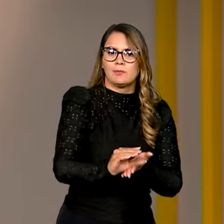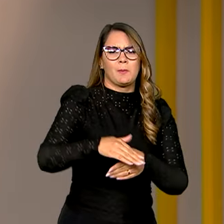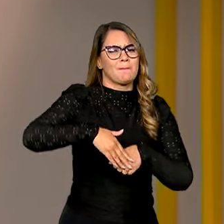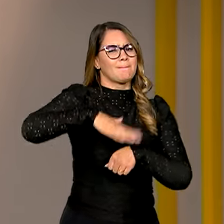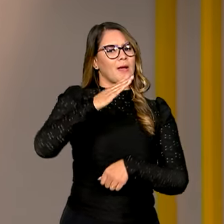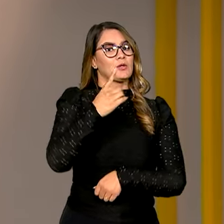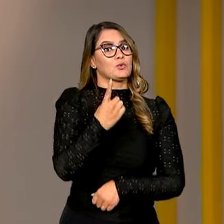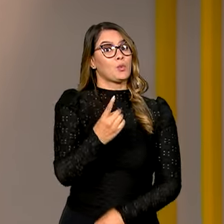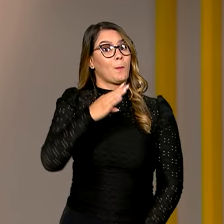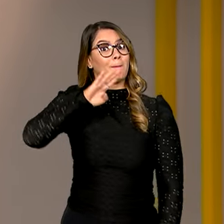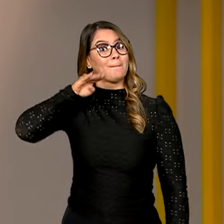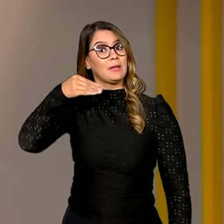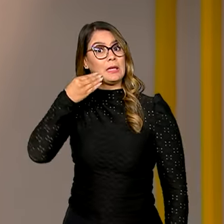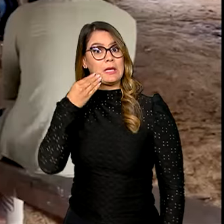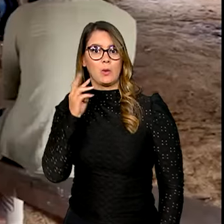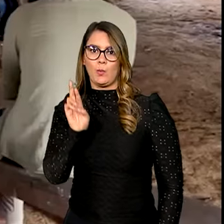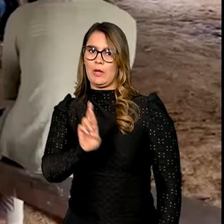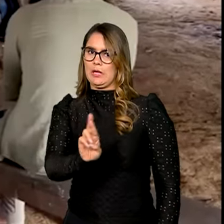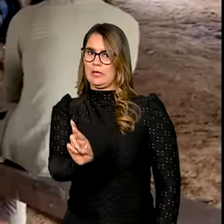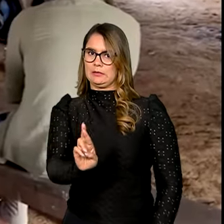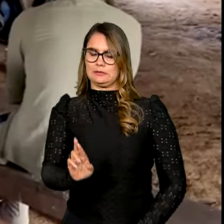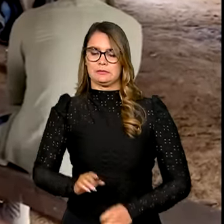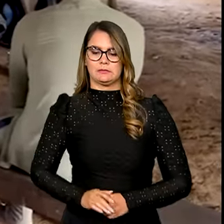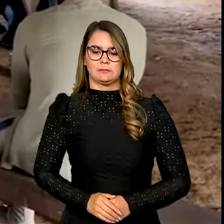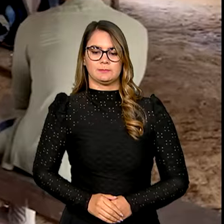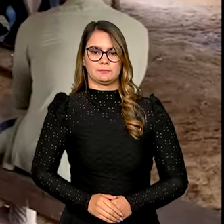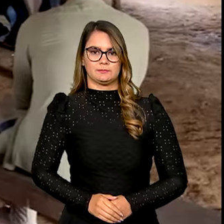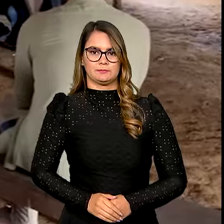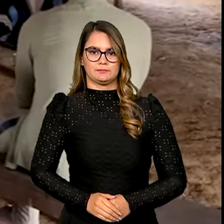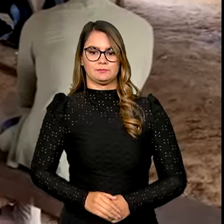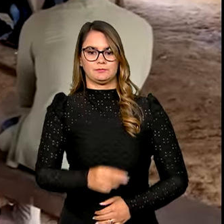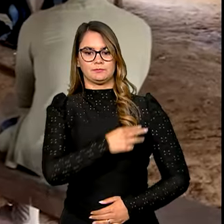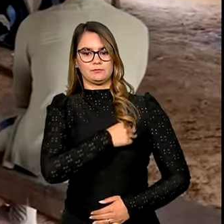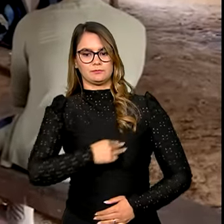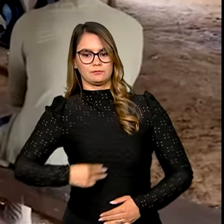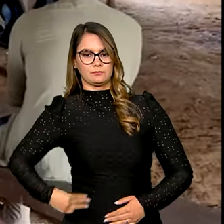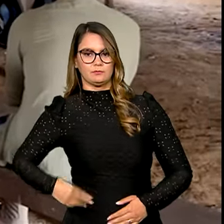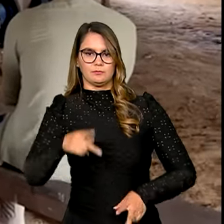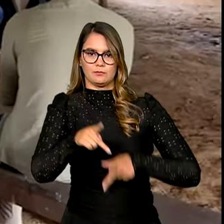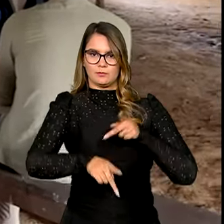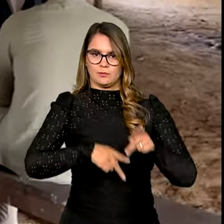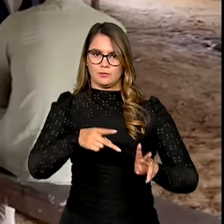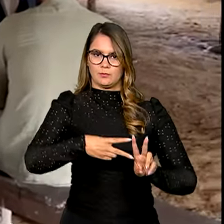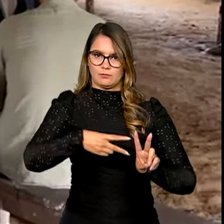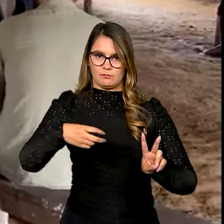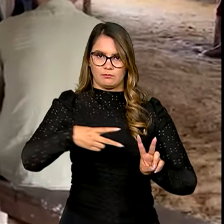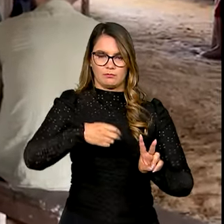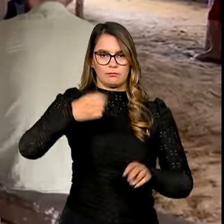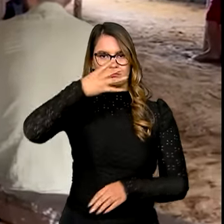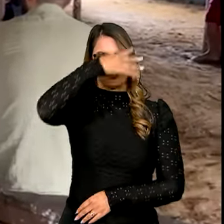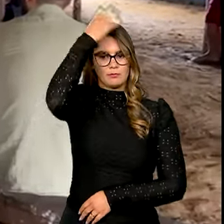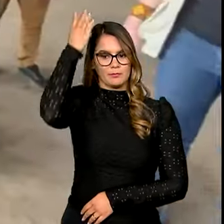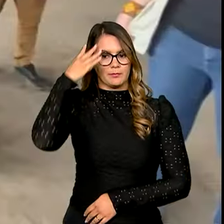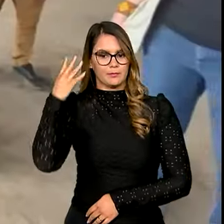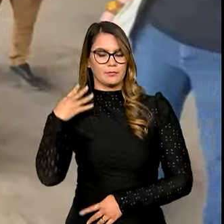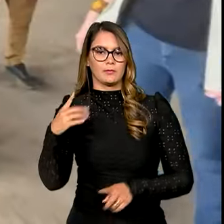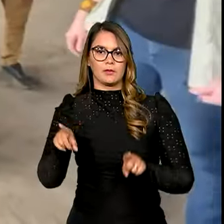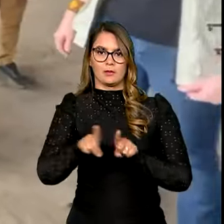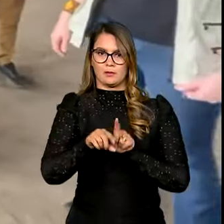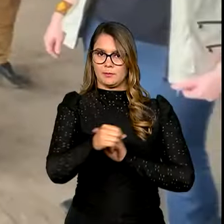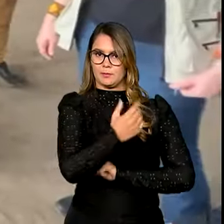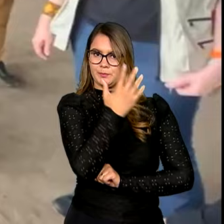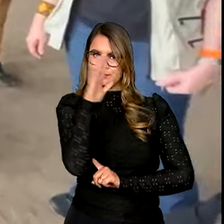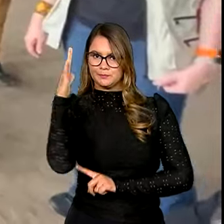mais de um bilhão de reais. As ministras dos povos indígenas, Sônia Guajajara e do meio